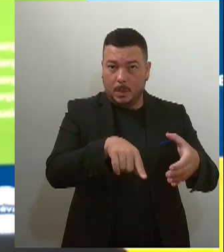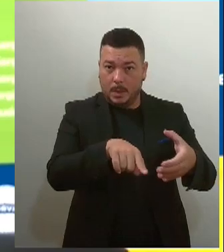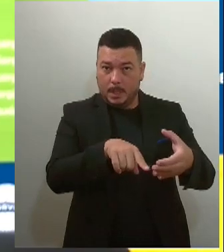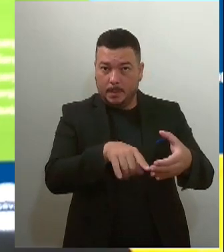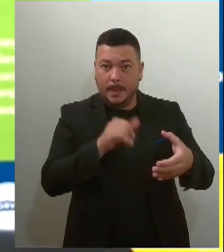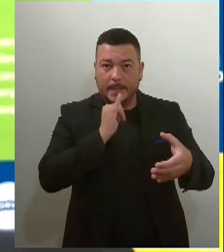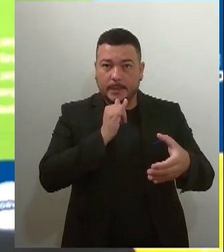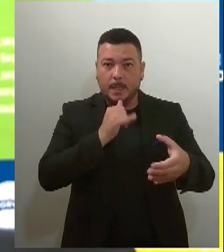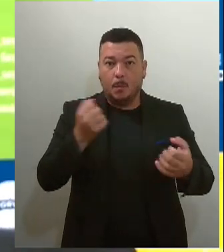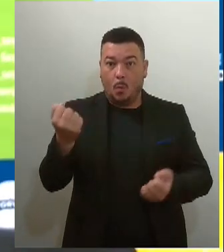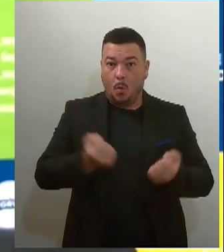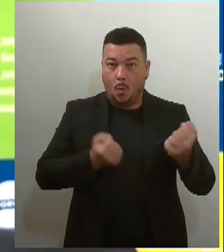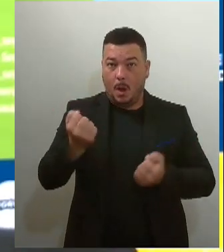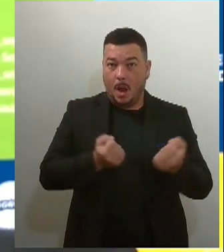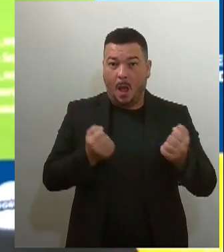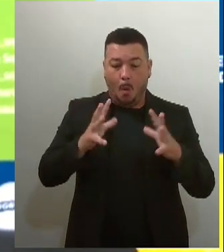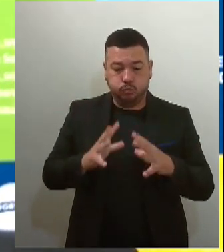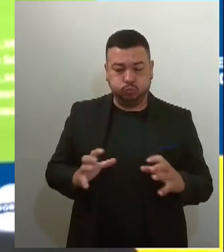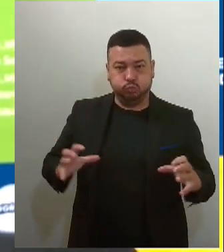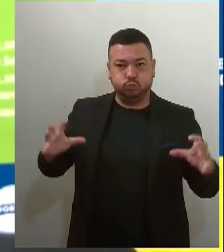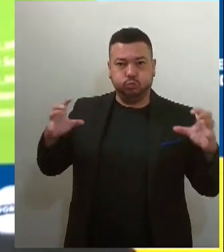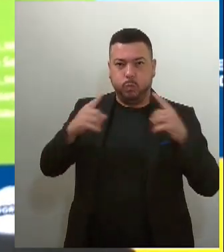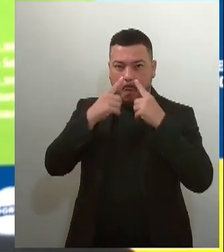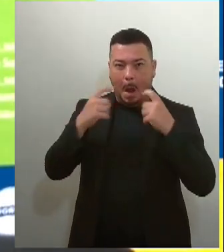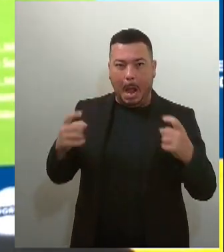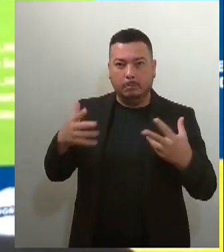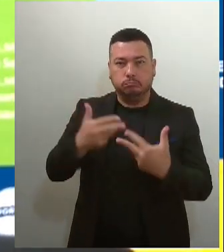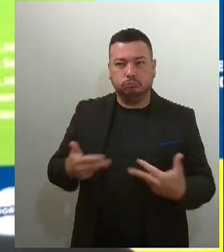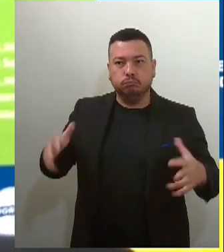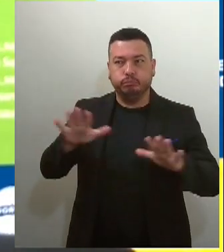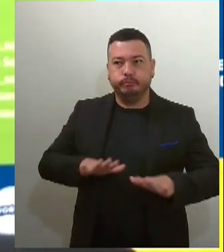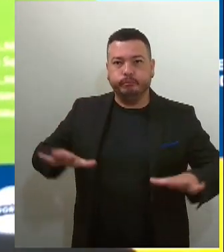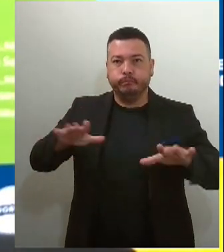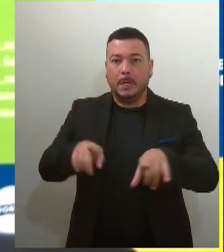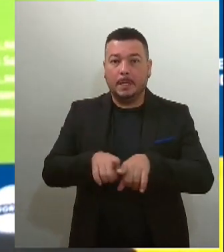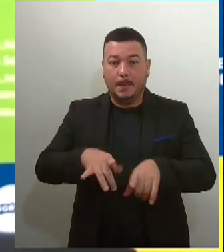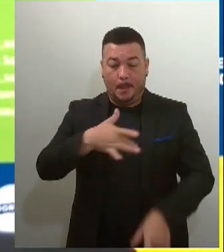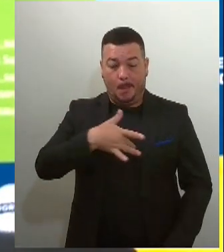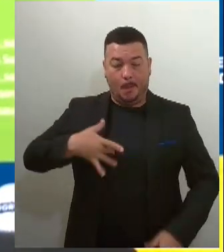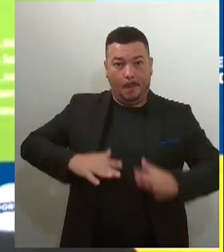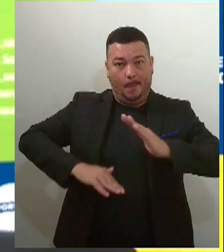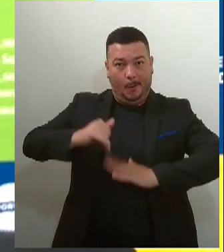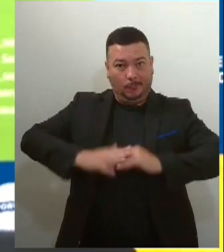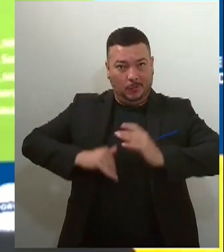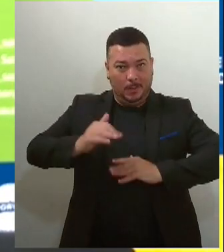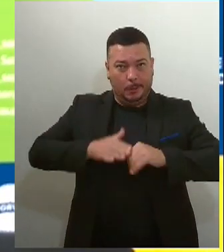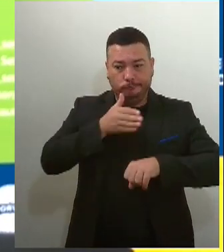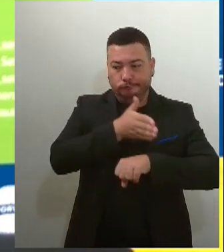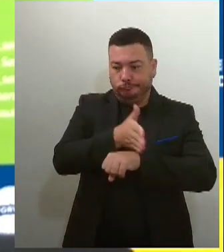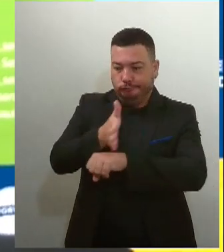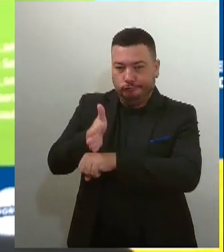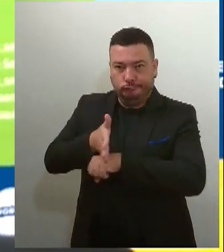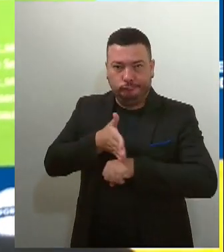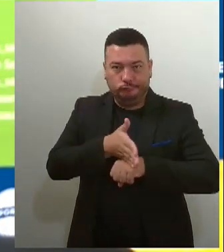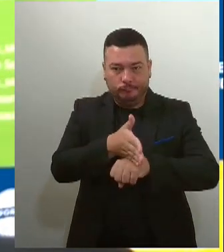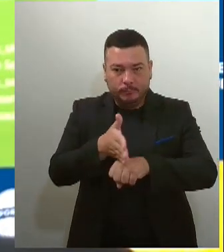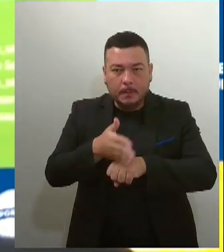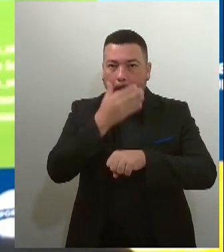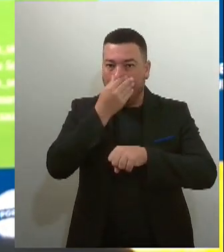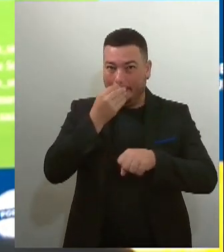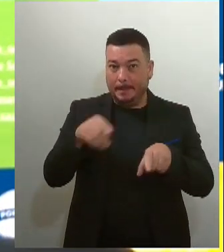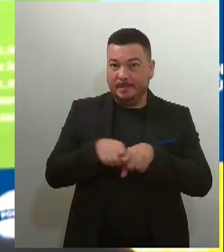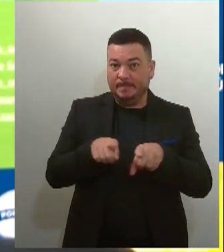capacitações nos profissionais da assistência para justamente não sermos pegos, né? De surpresa e aí